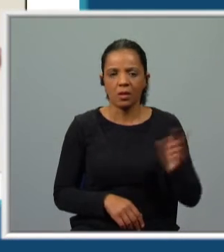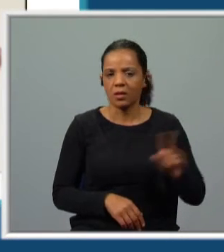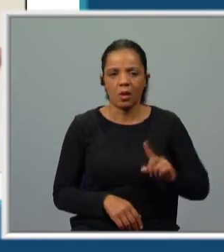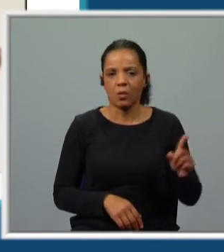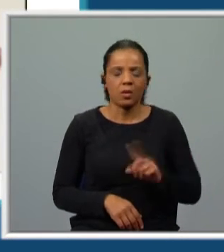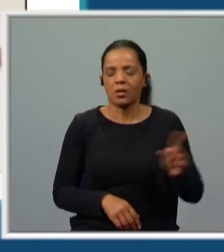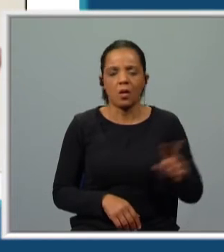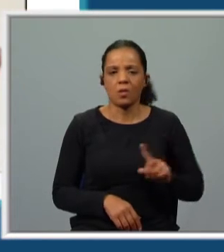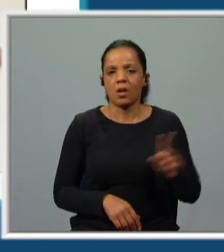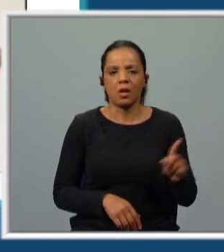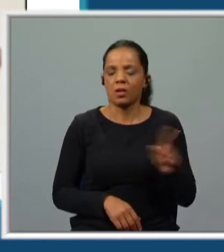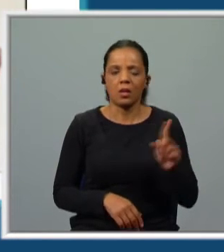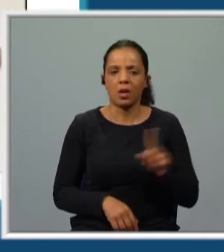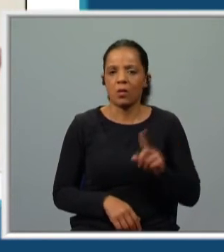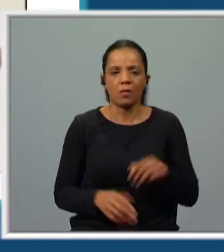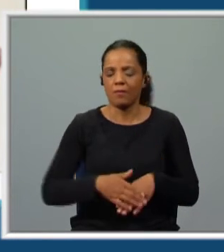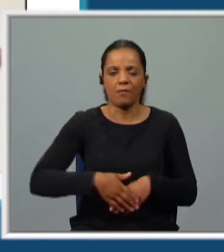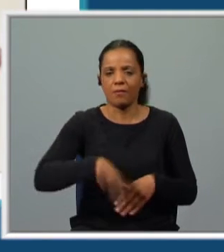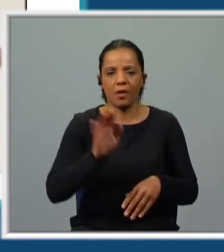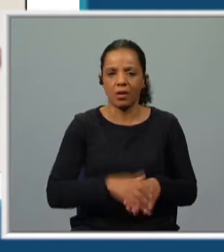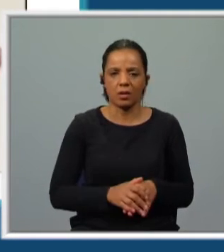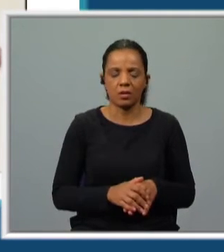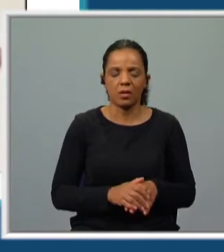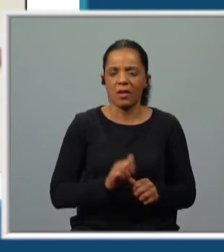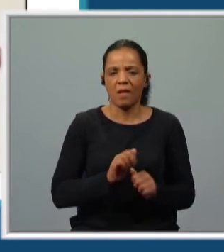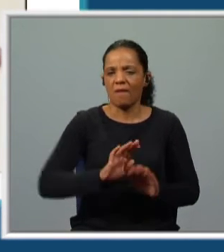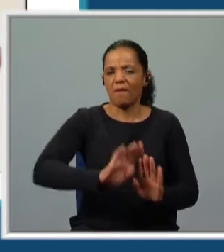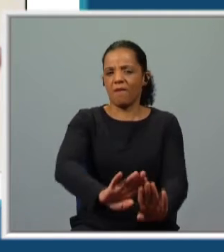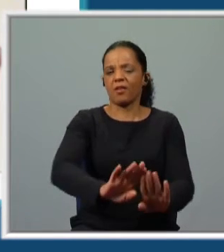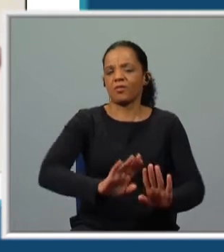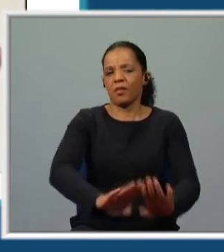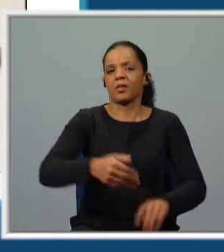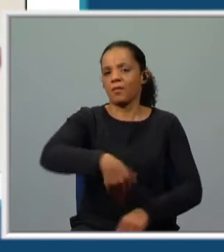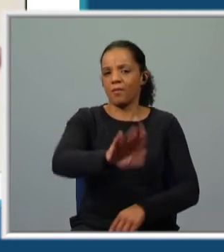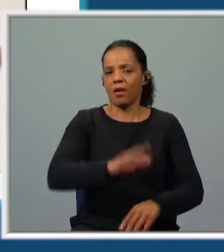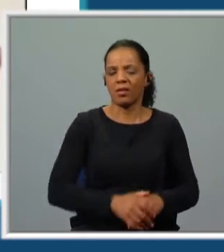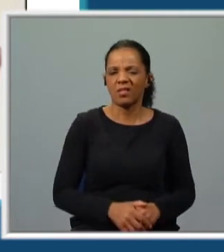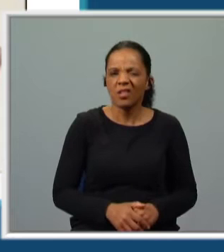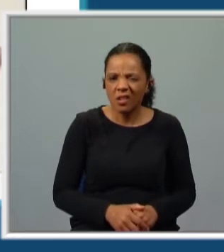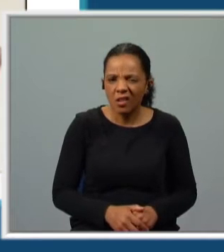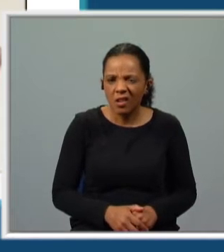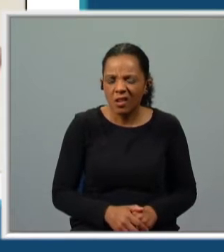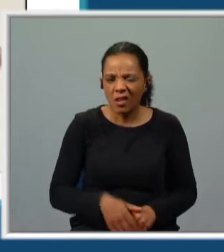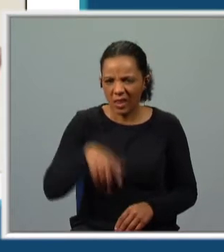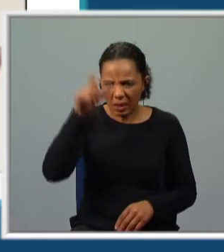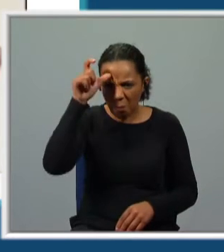Não, não. Vai-te de mim, homem. Afasta-te. Vai-te. Demónio!